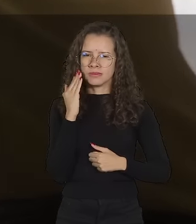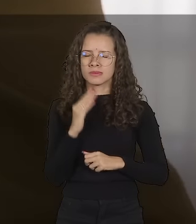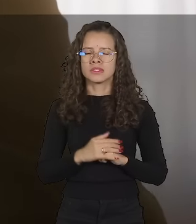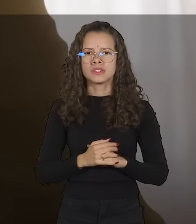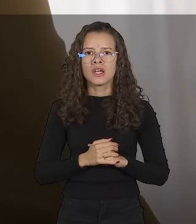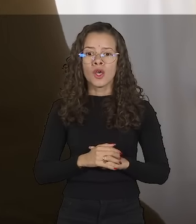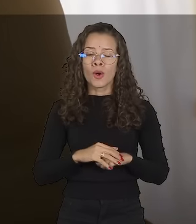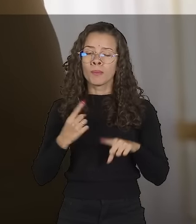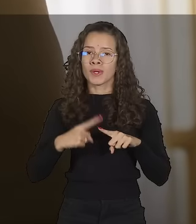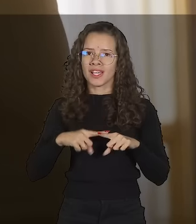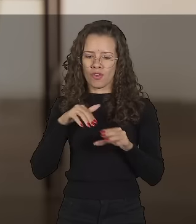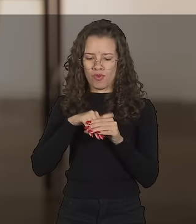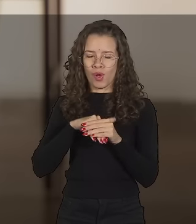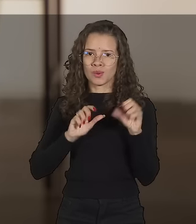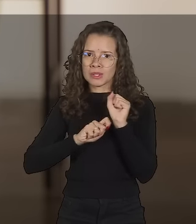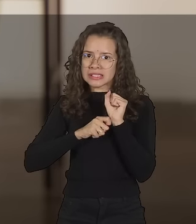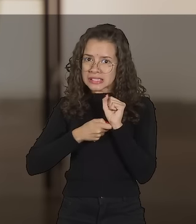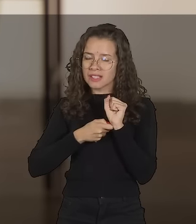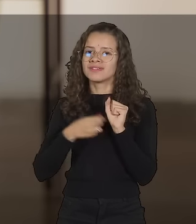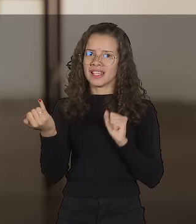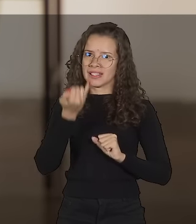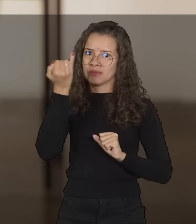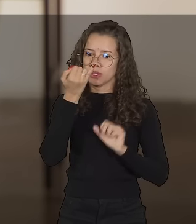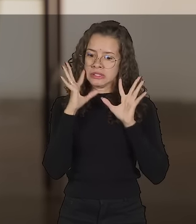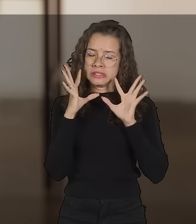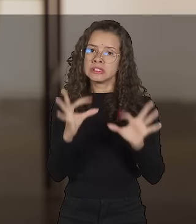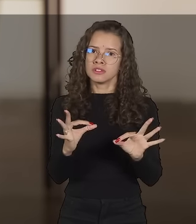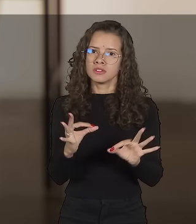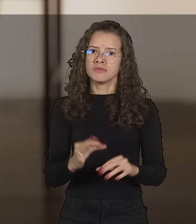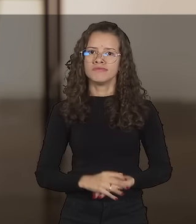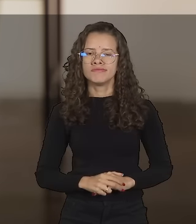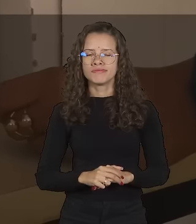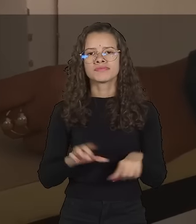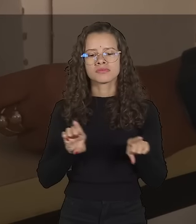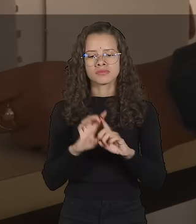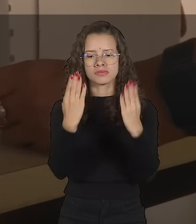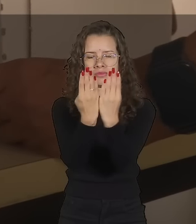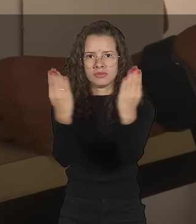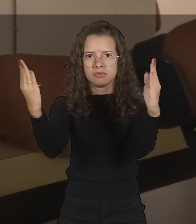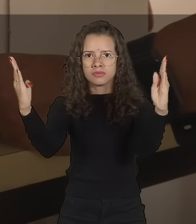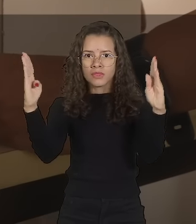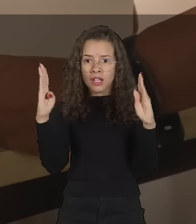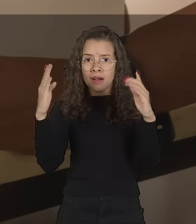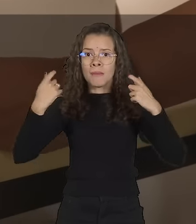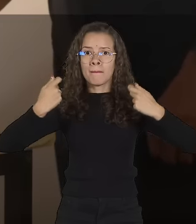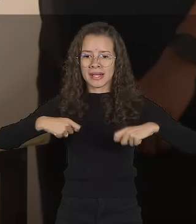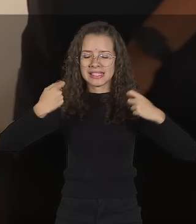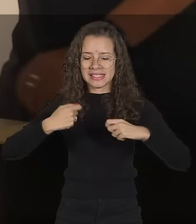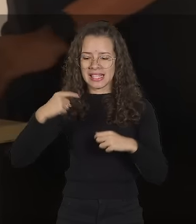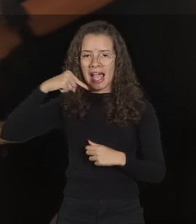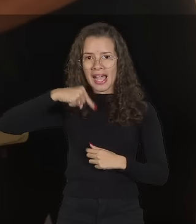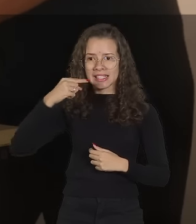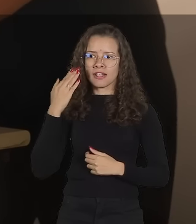sigilo do voto e é um dos pontos mais importantes que deve ser observado. Ao colocar a cabina, garanta